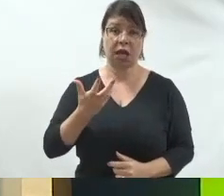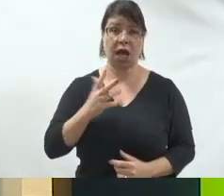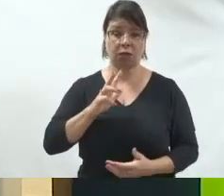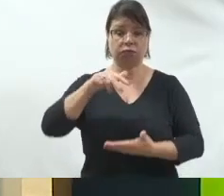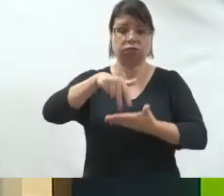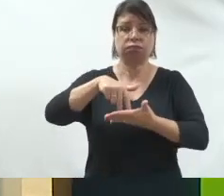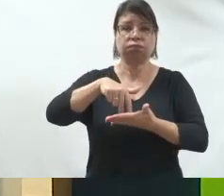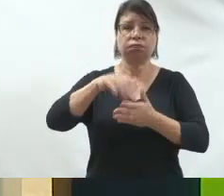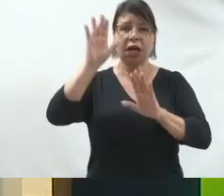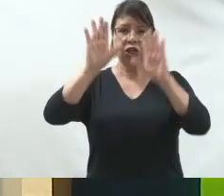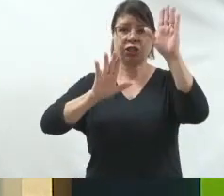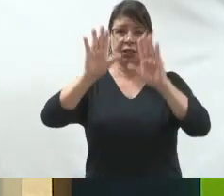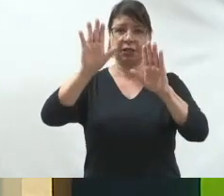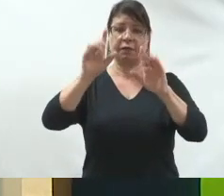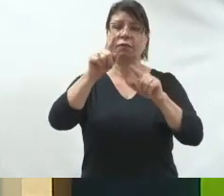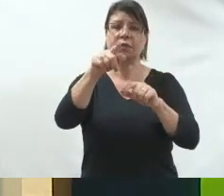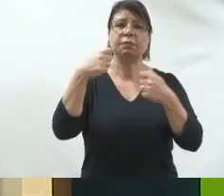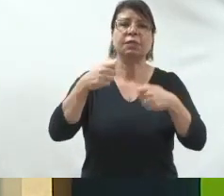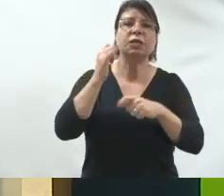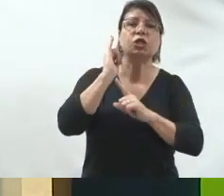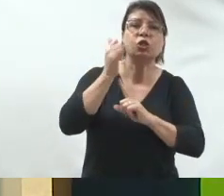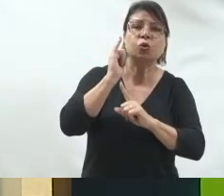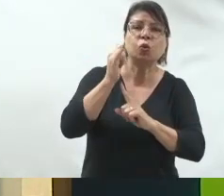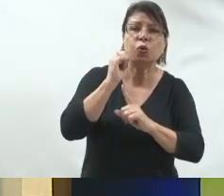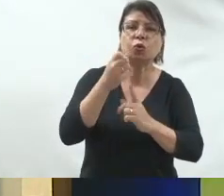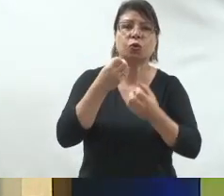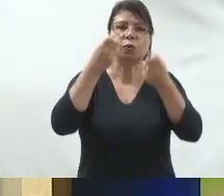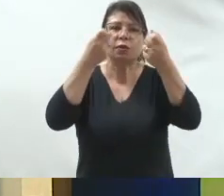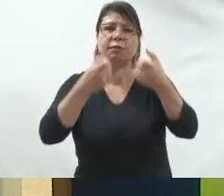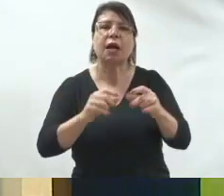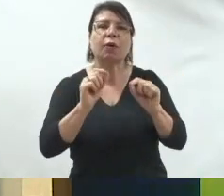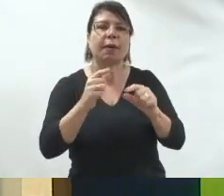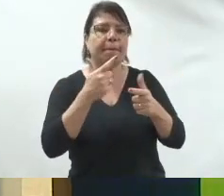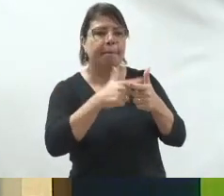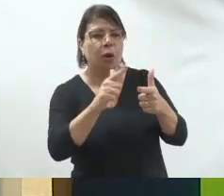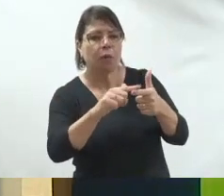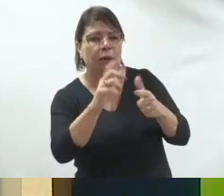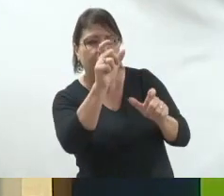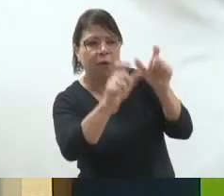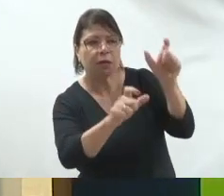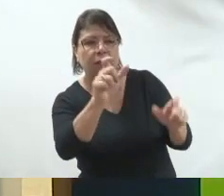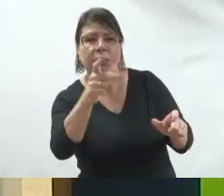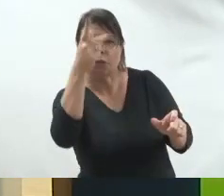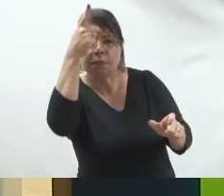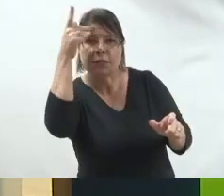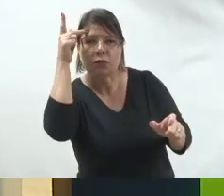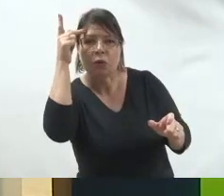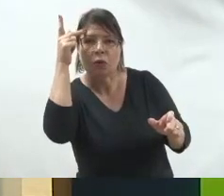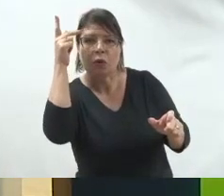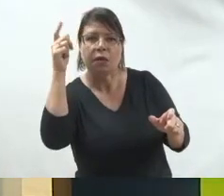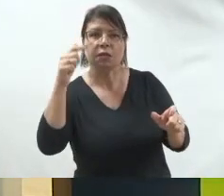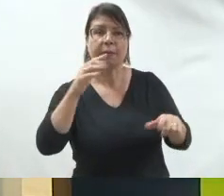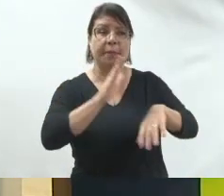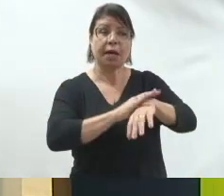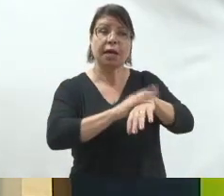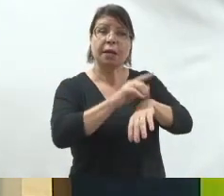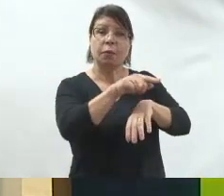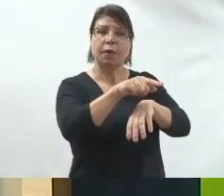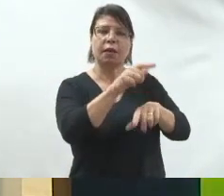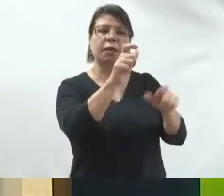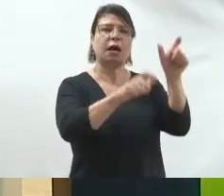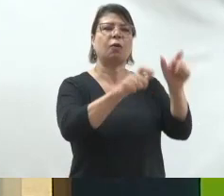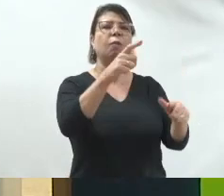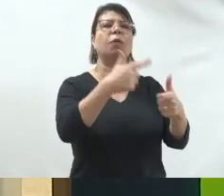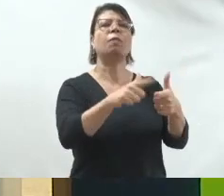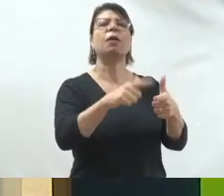Você precisa entender qual é o problema que aquele eleitorado tem para aquela eleição, para aquele momento. eu